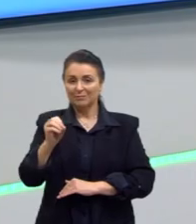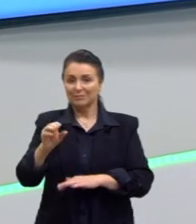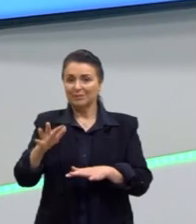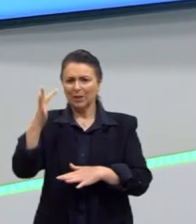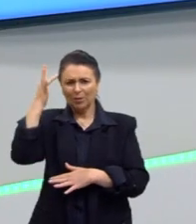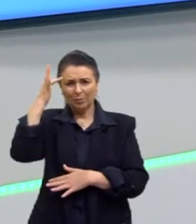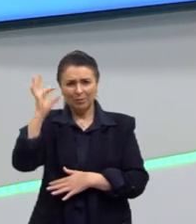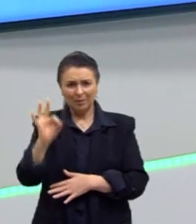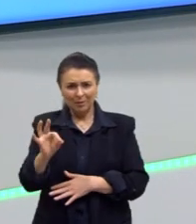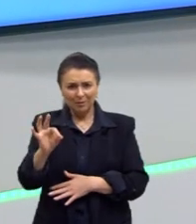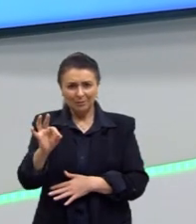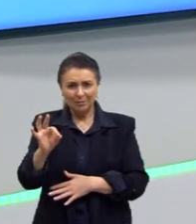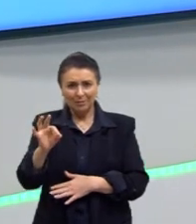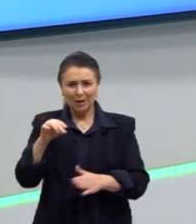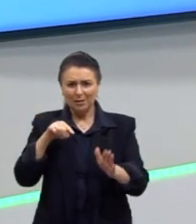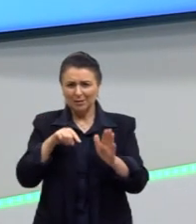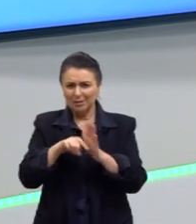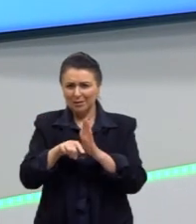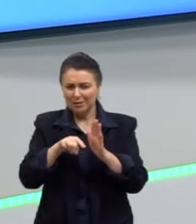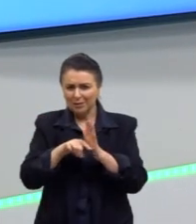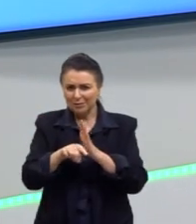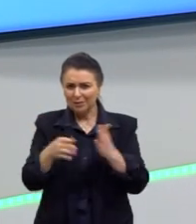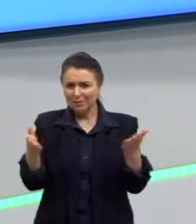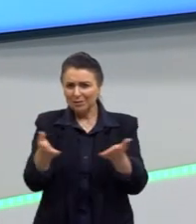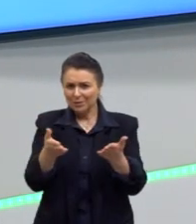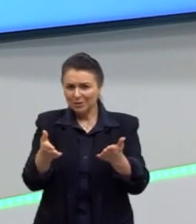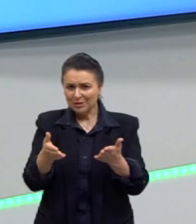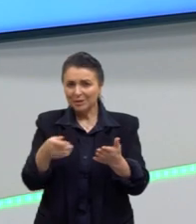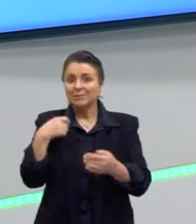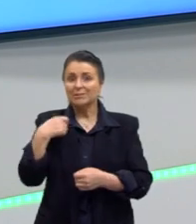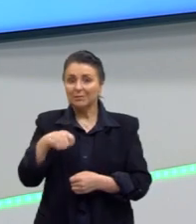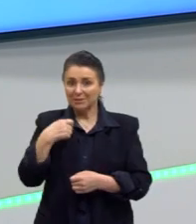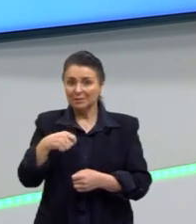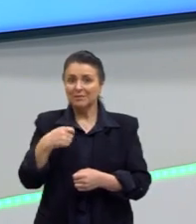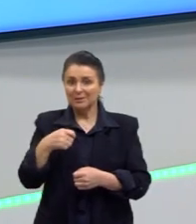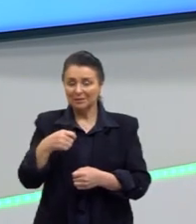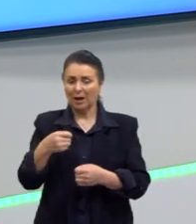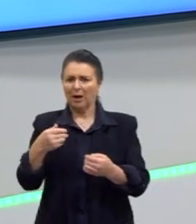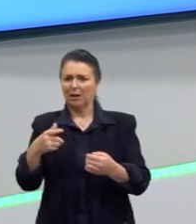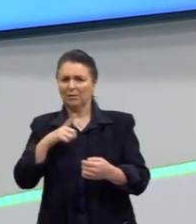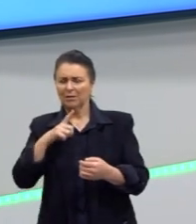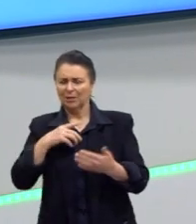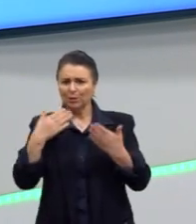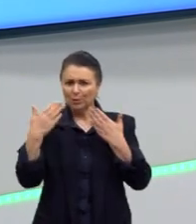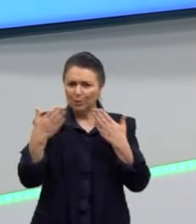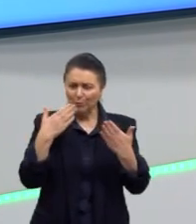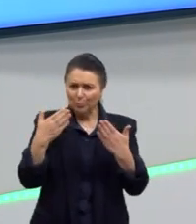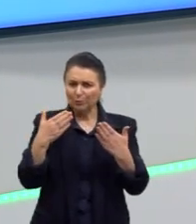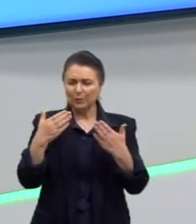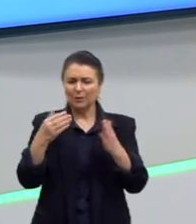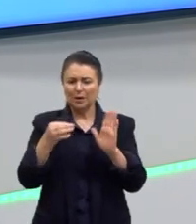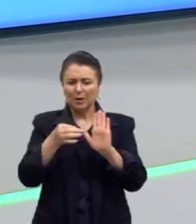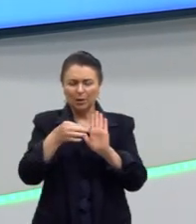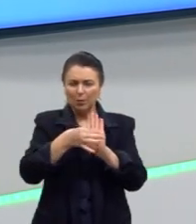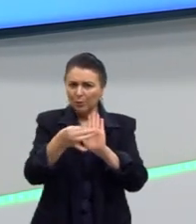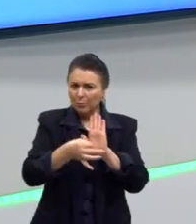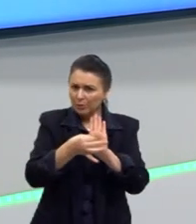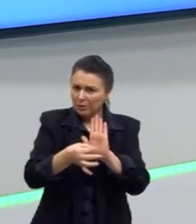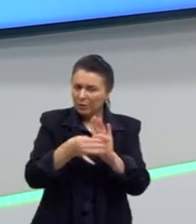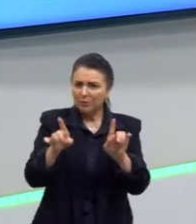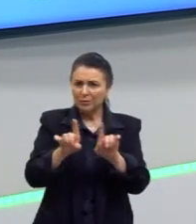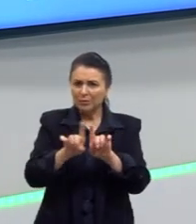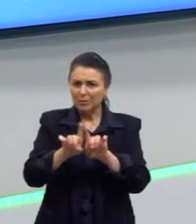compreendermos as questões que a gente trabalhou na aula de hoje. Se vocês precisarem aí tirar dúvidas ou deixar algum comentário também,